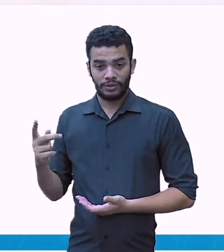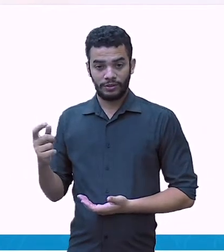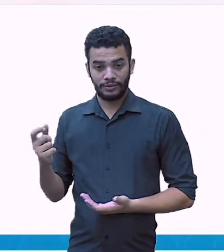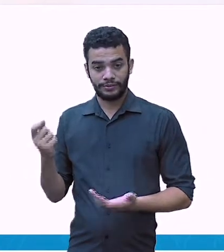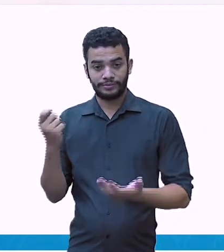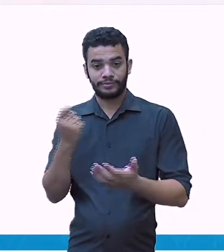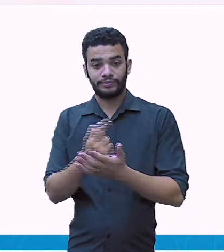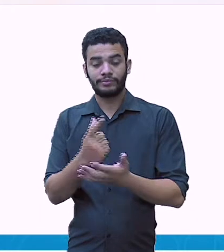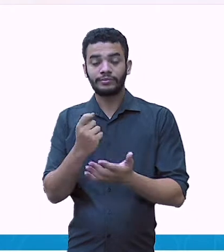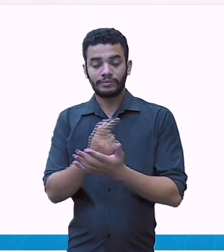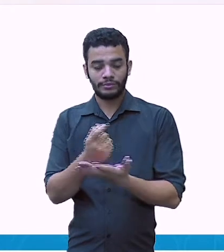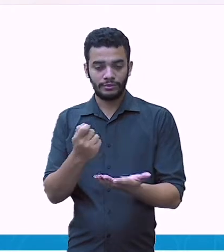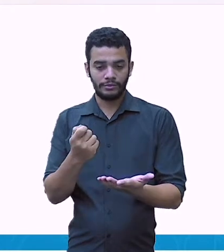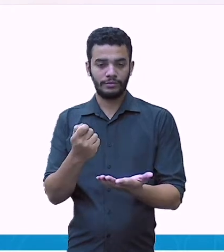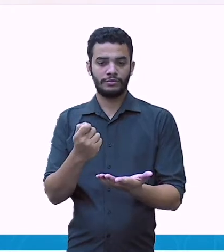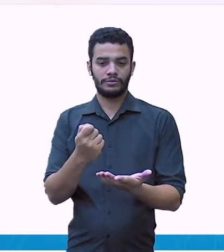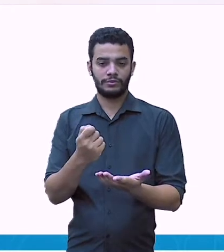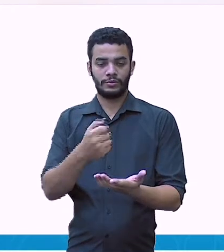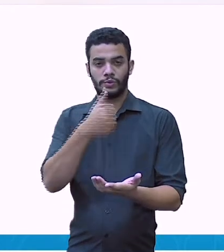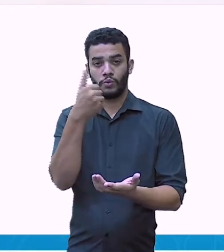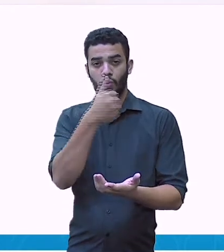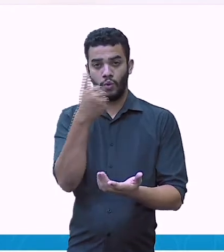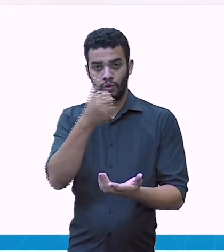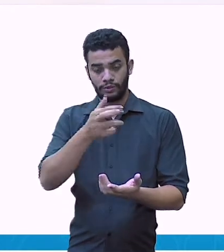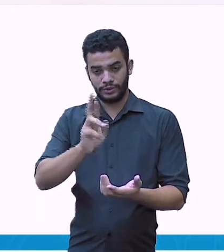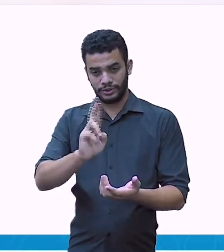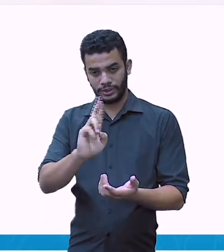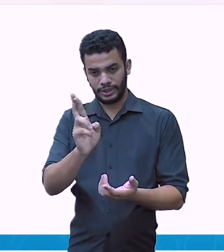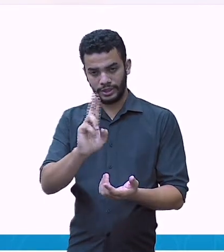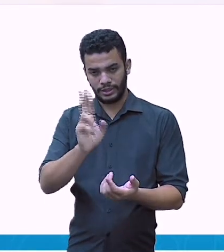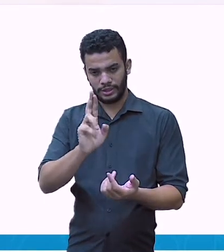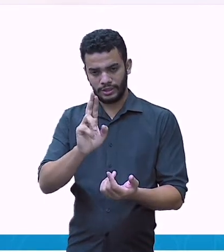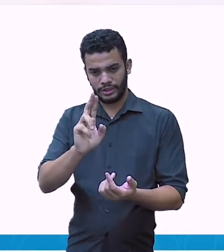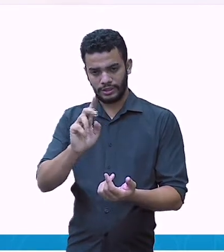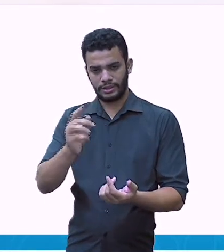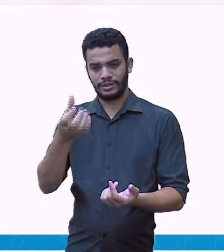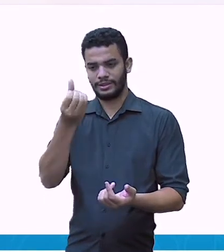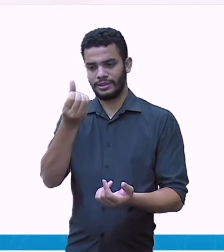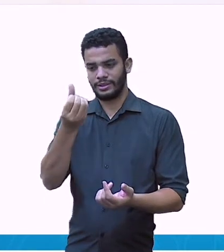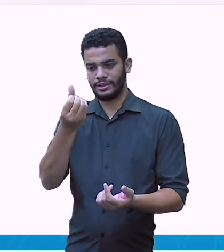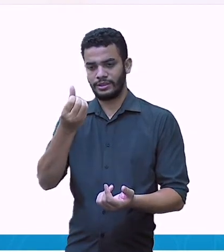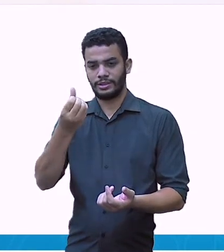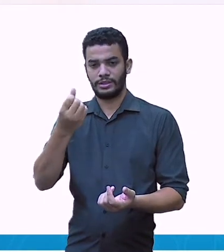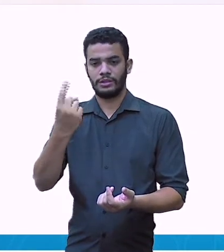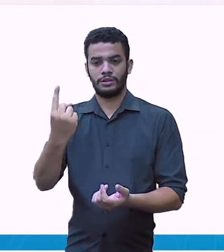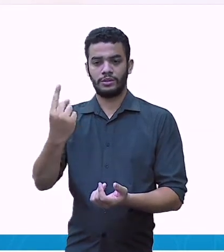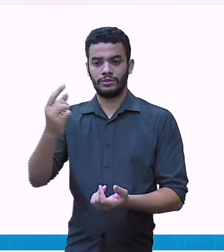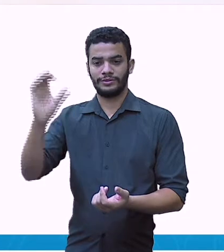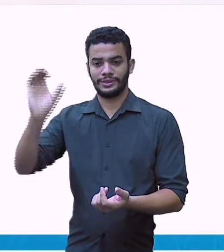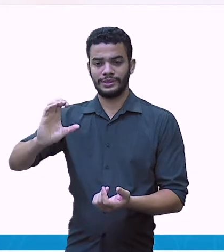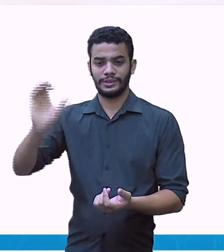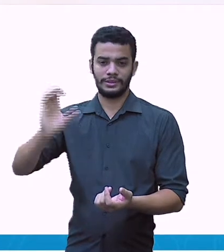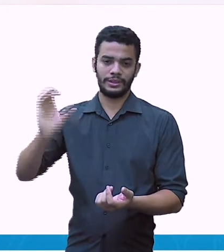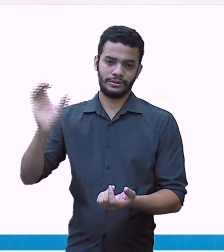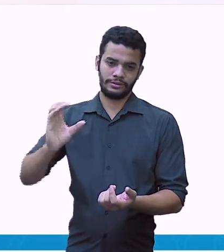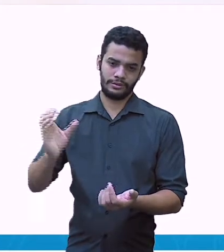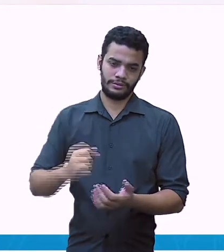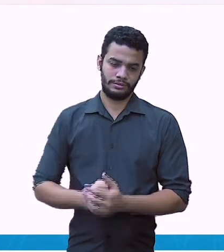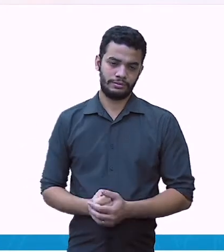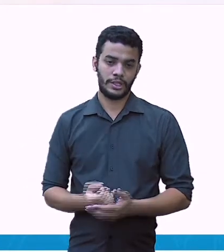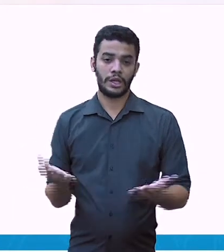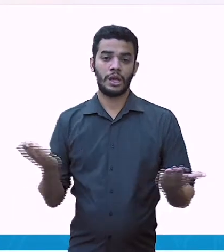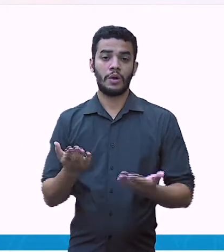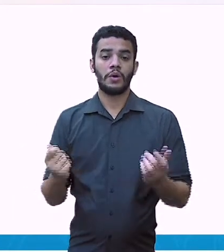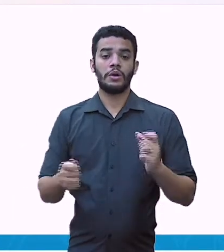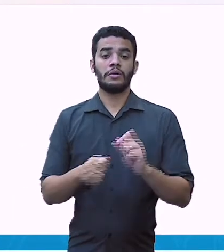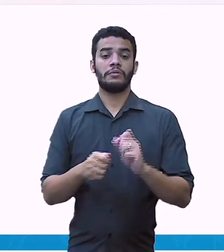Agora, eu posso descobrir aqui quanto Daniel gastou a mais que Ana.